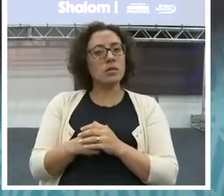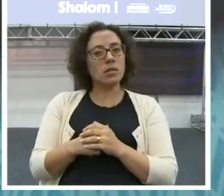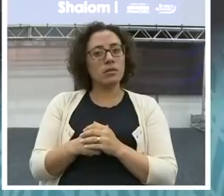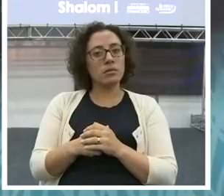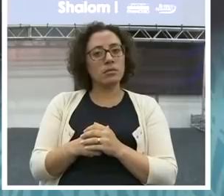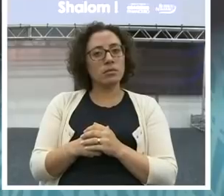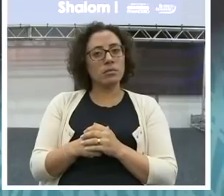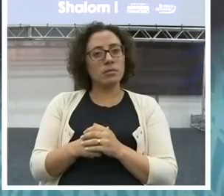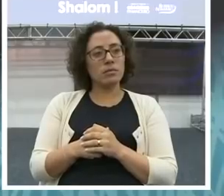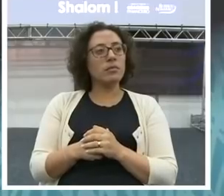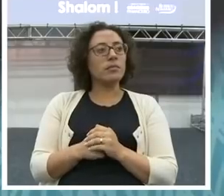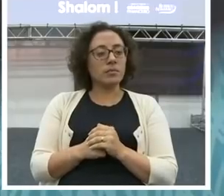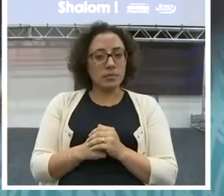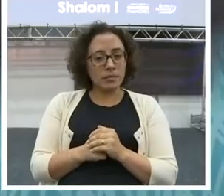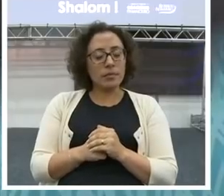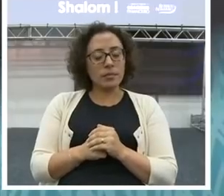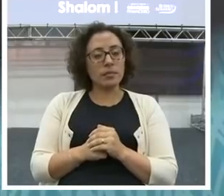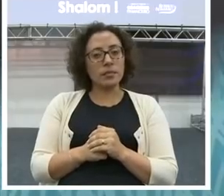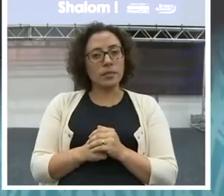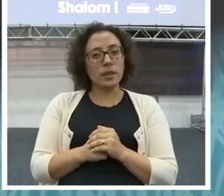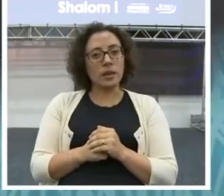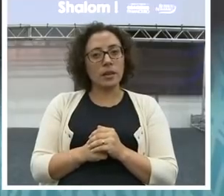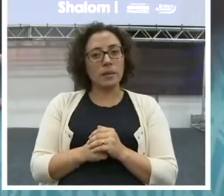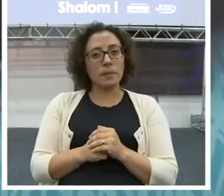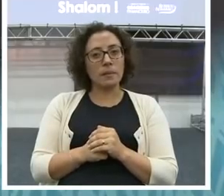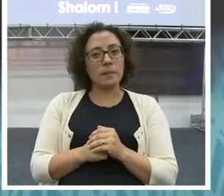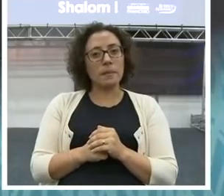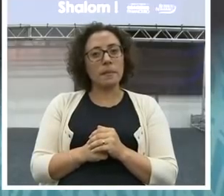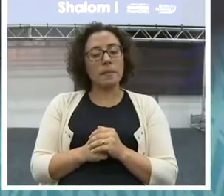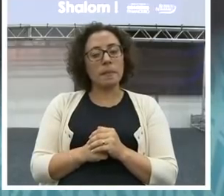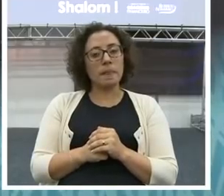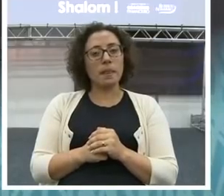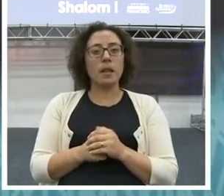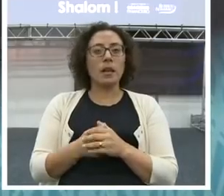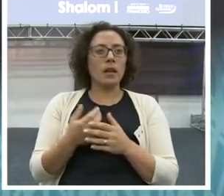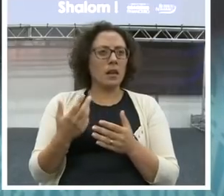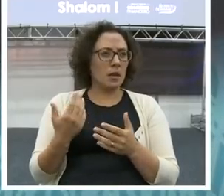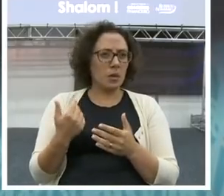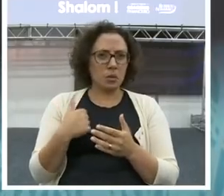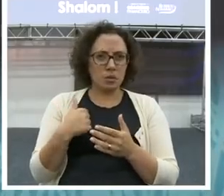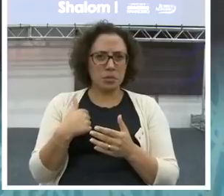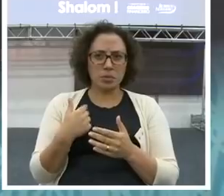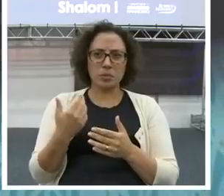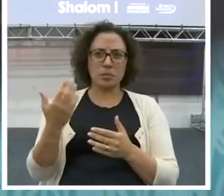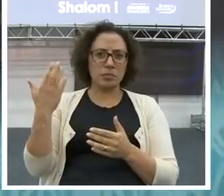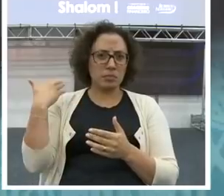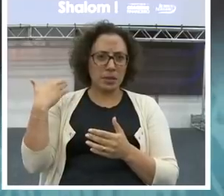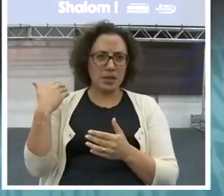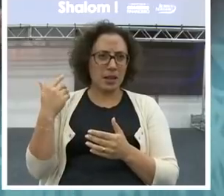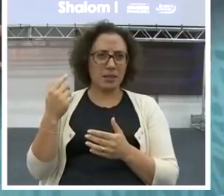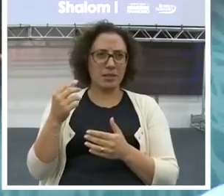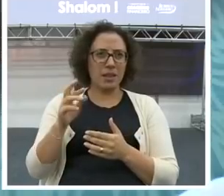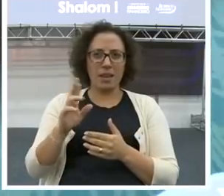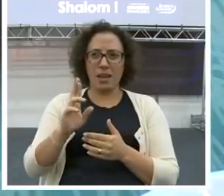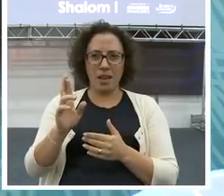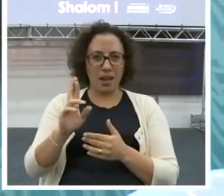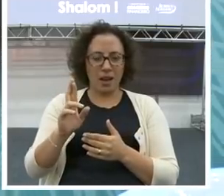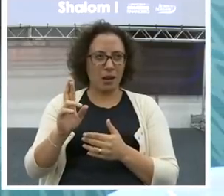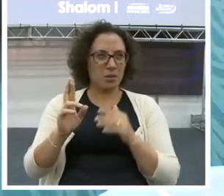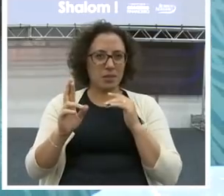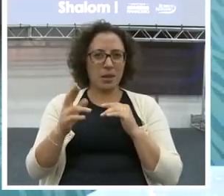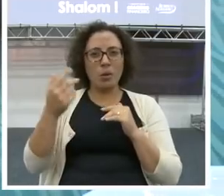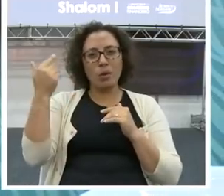pessoas na frente. É? Eu recebi lá, não sei se era dois reais, três reais, era outra moeda até, cara, cruzeiro.